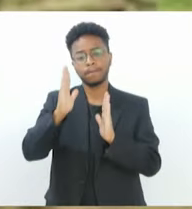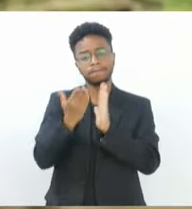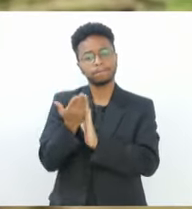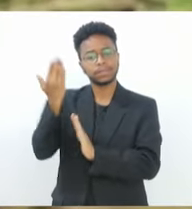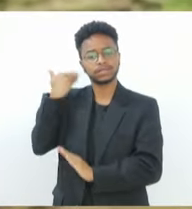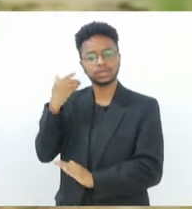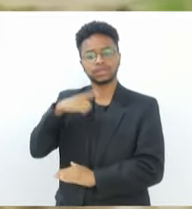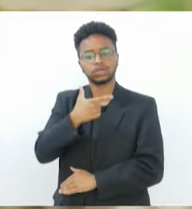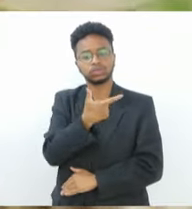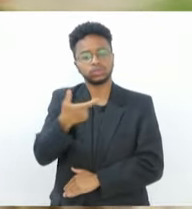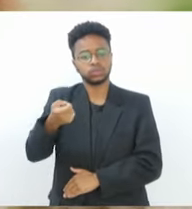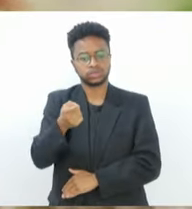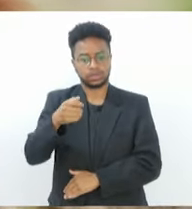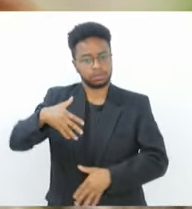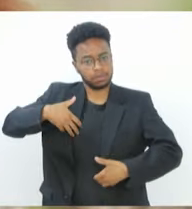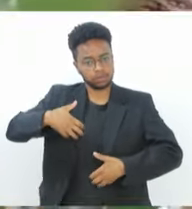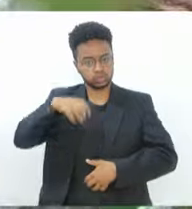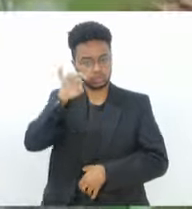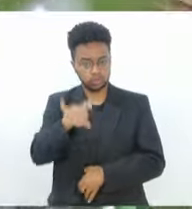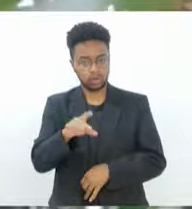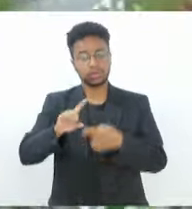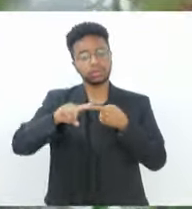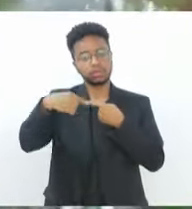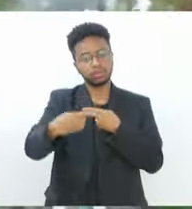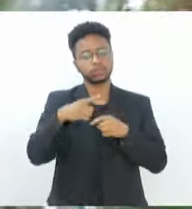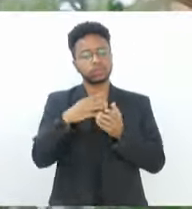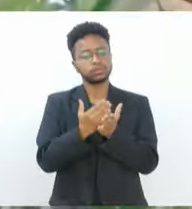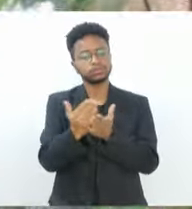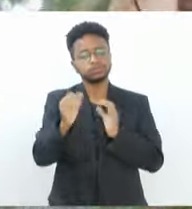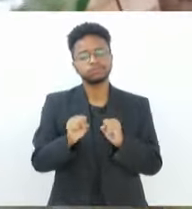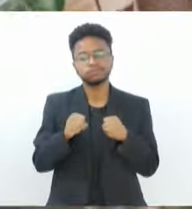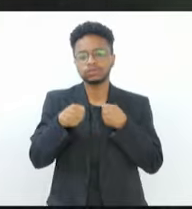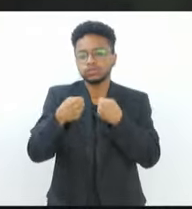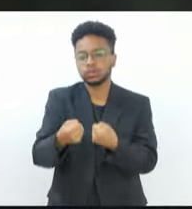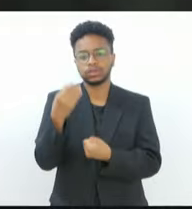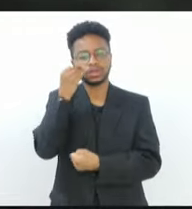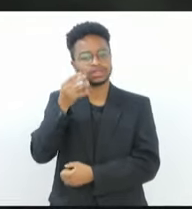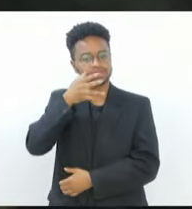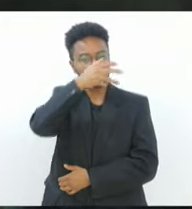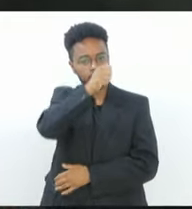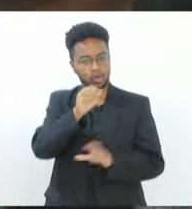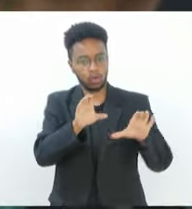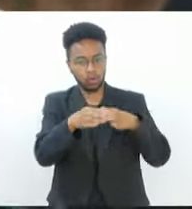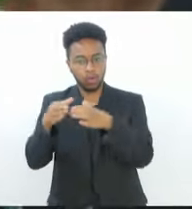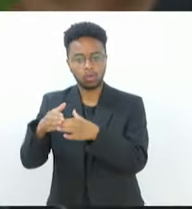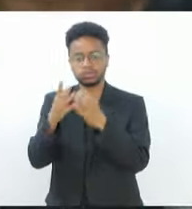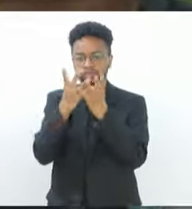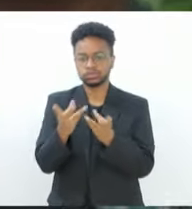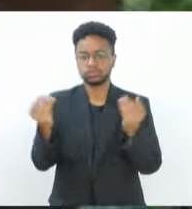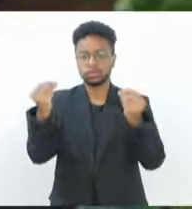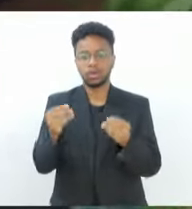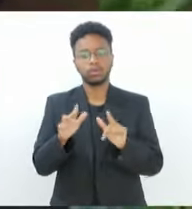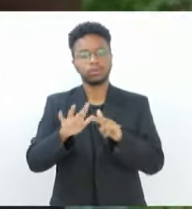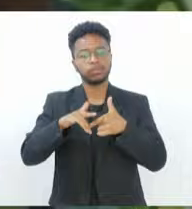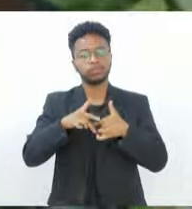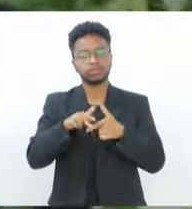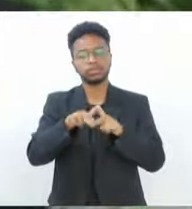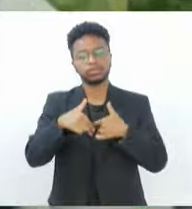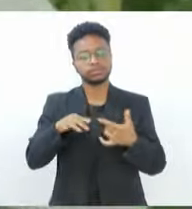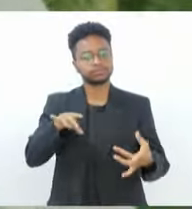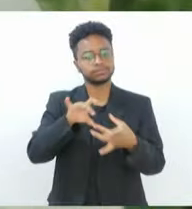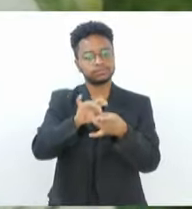200 micos. Começou aí um esforço pioneiro para salvar a espécie da extinção por meio de uma parceria com